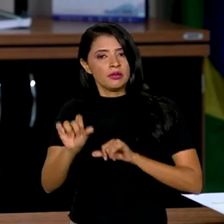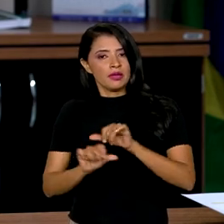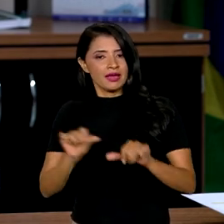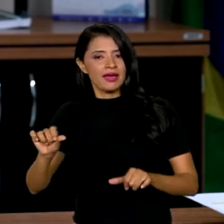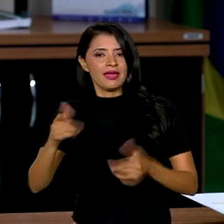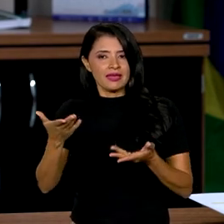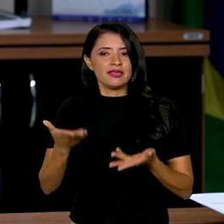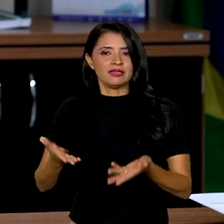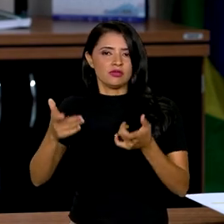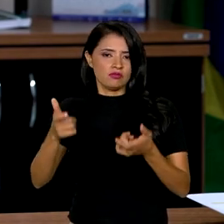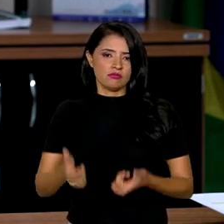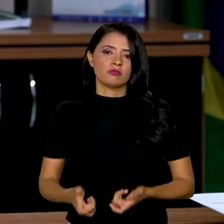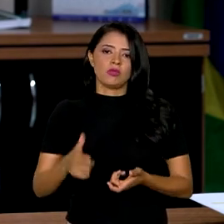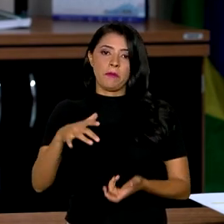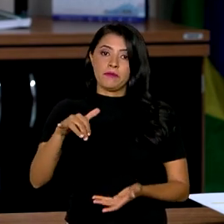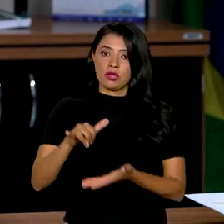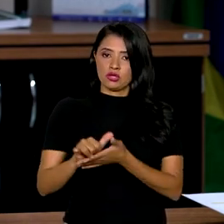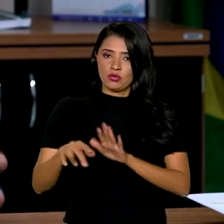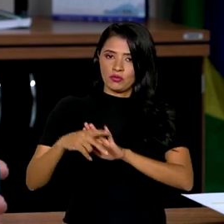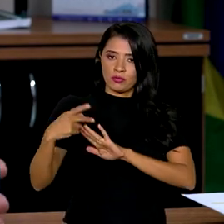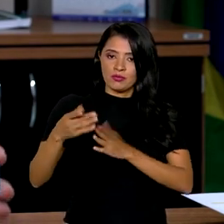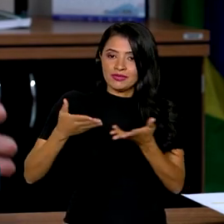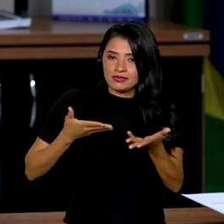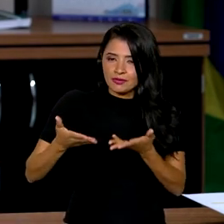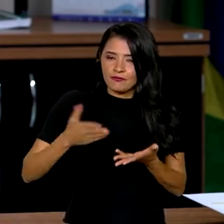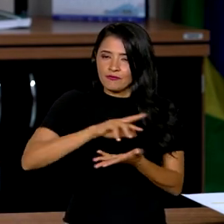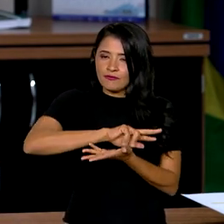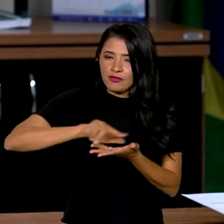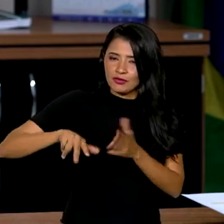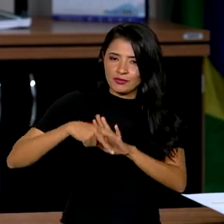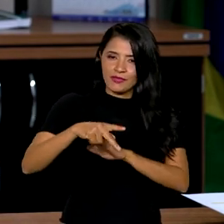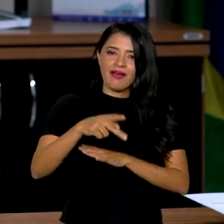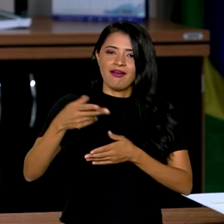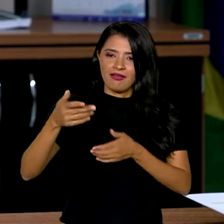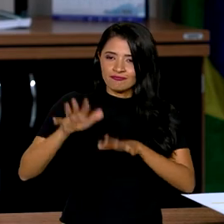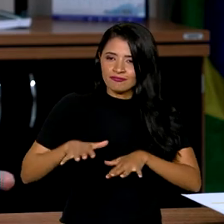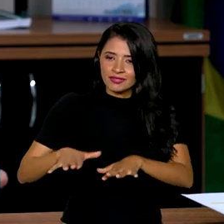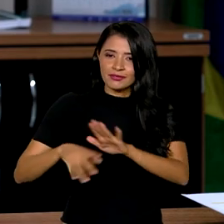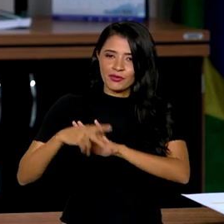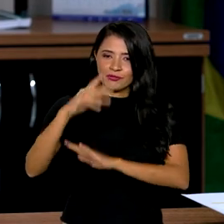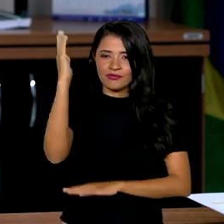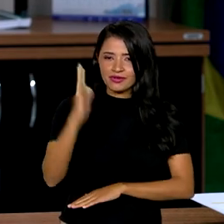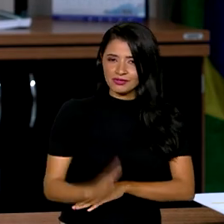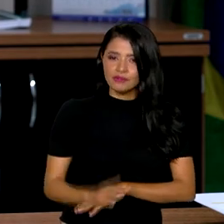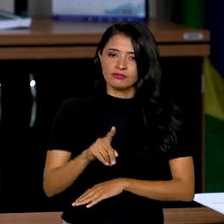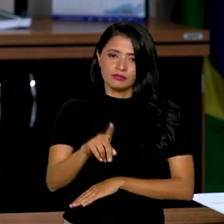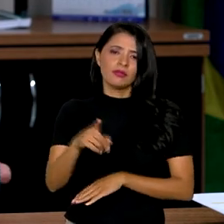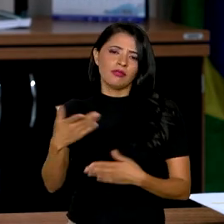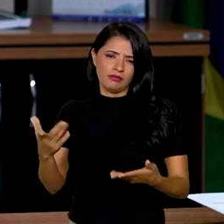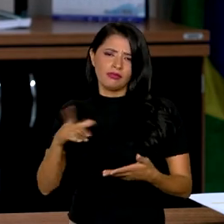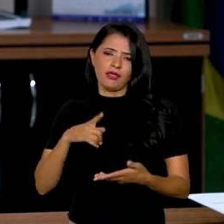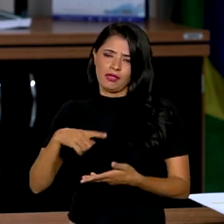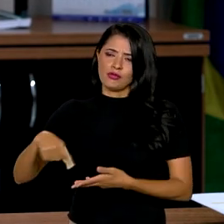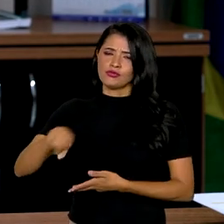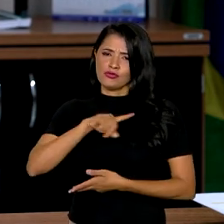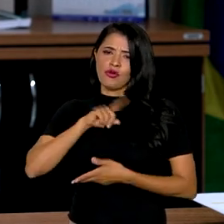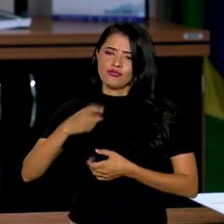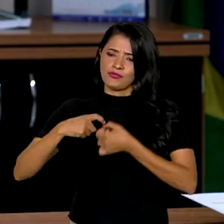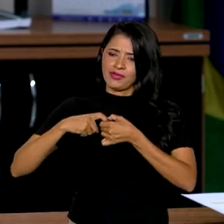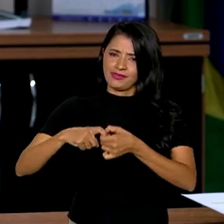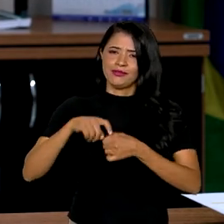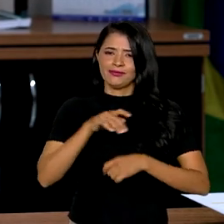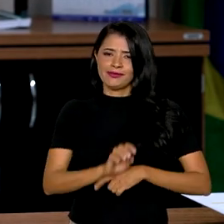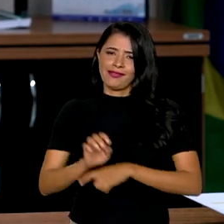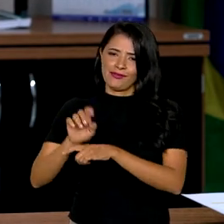CDT em um grande aplicativo de serviços para o trânsito brasileiro. Para isso, gente conta com os nossos parceiros nos